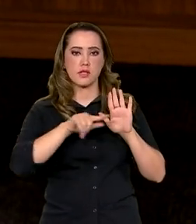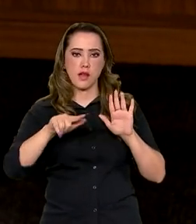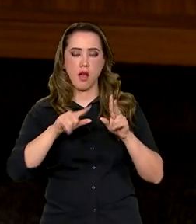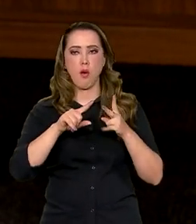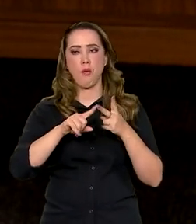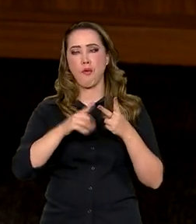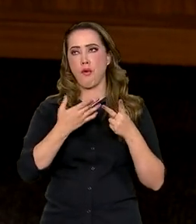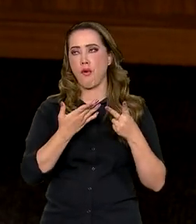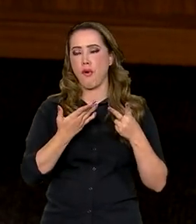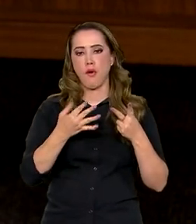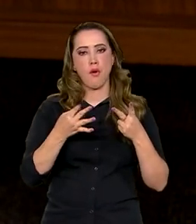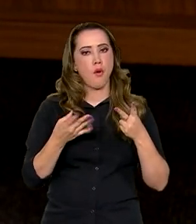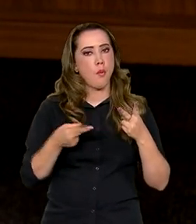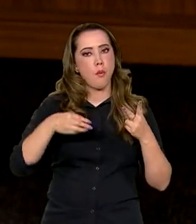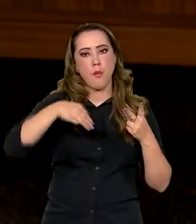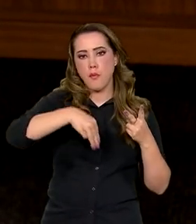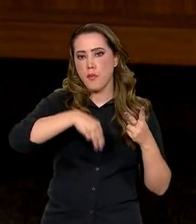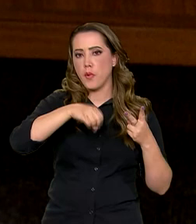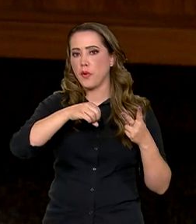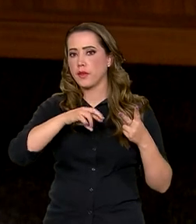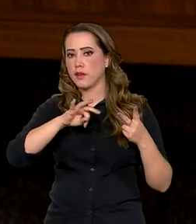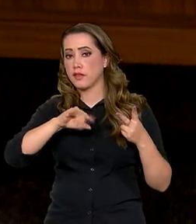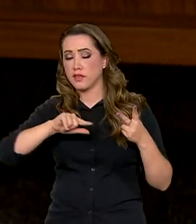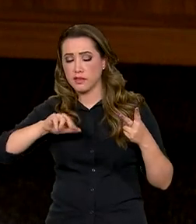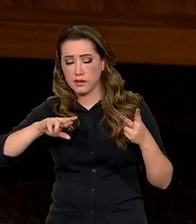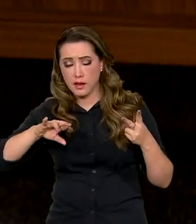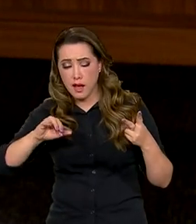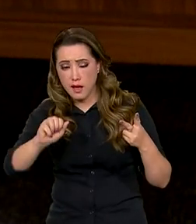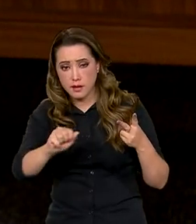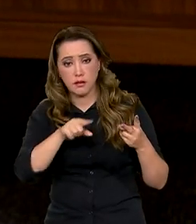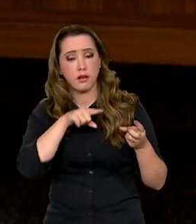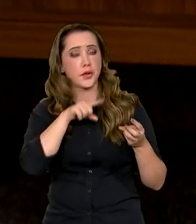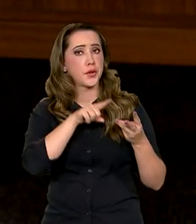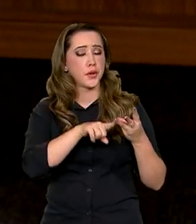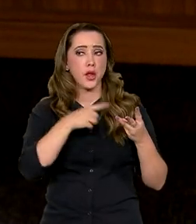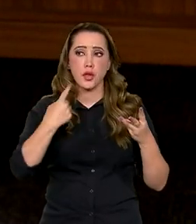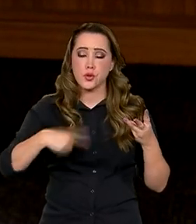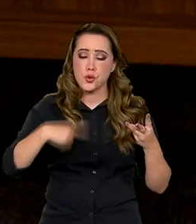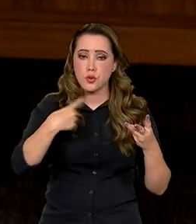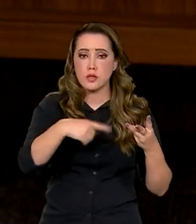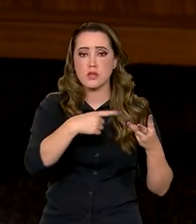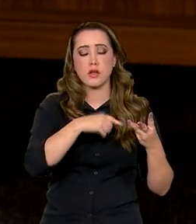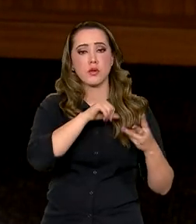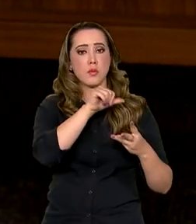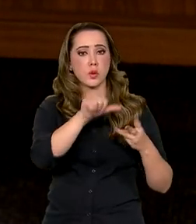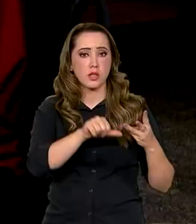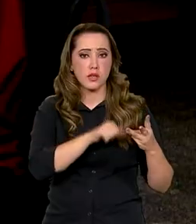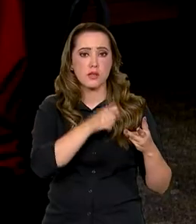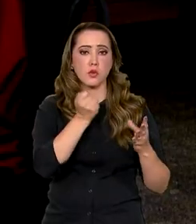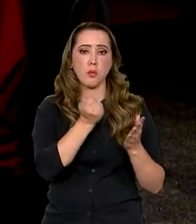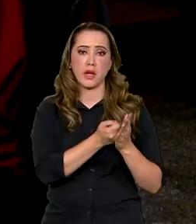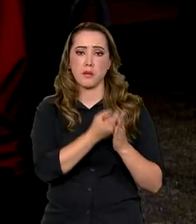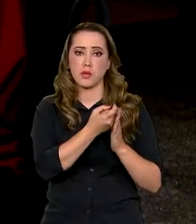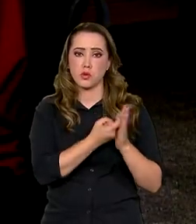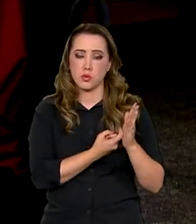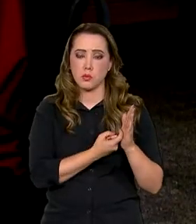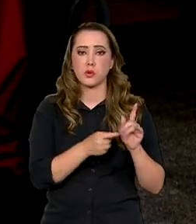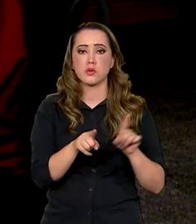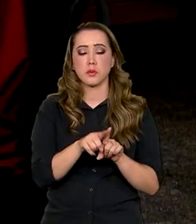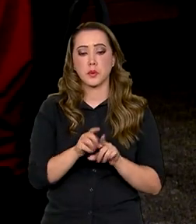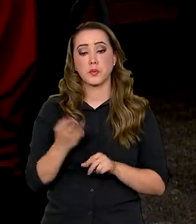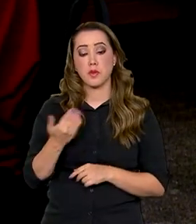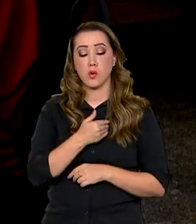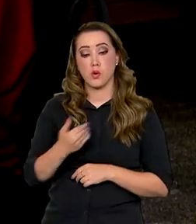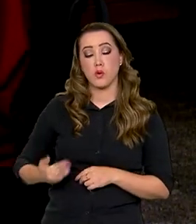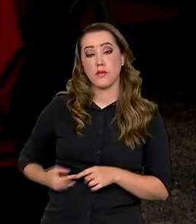fiscal, monetário, todo o debate da questão da reforma tributária. O governo também se